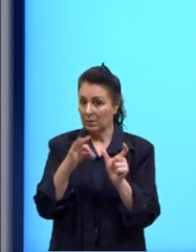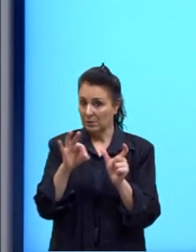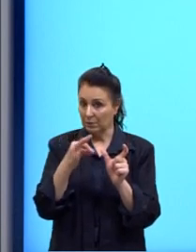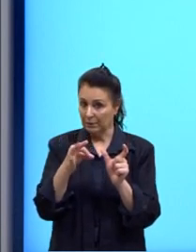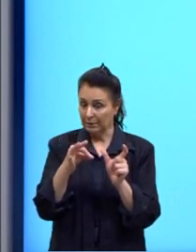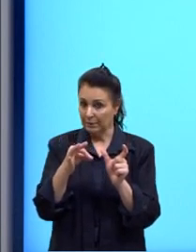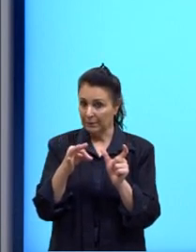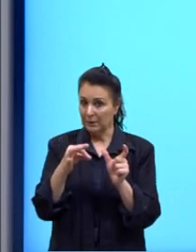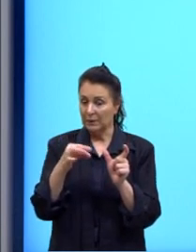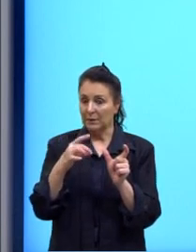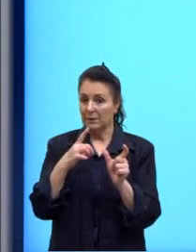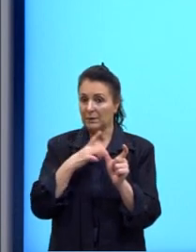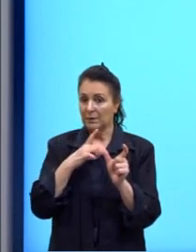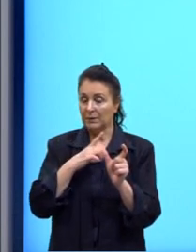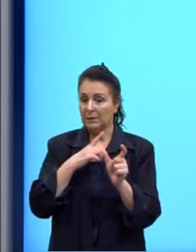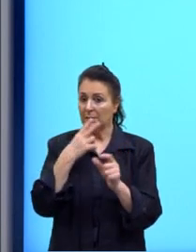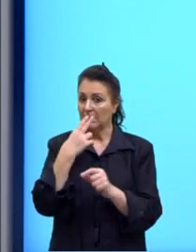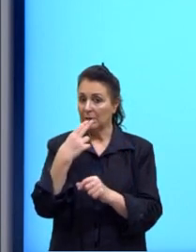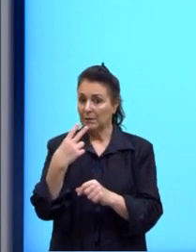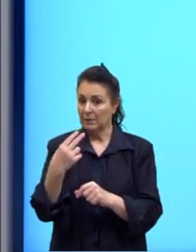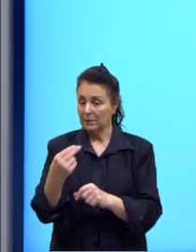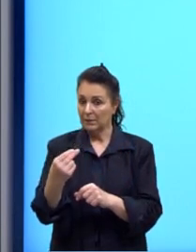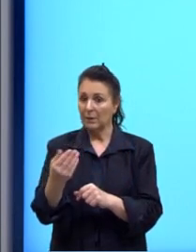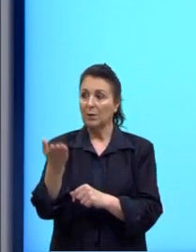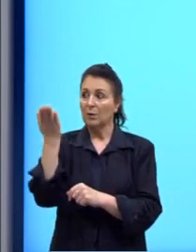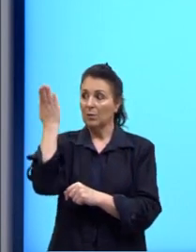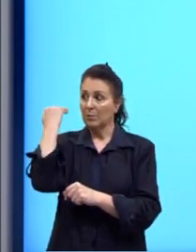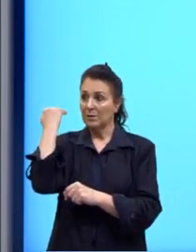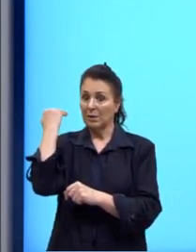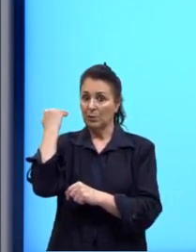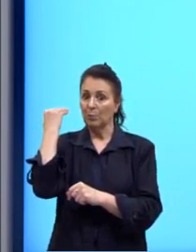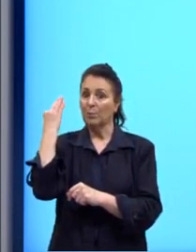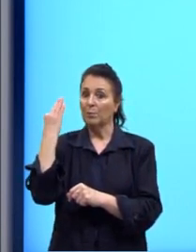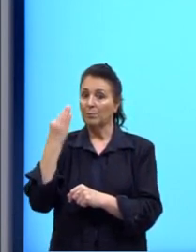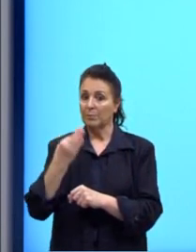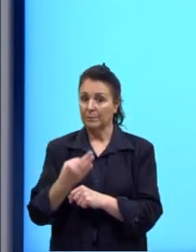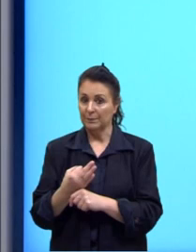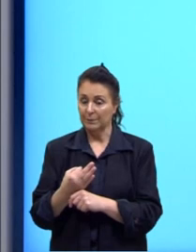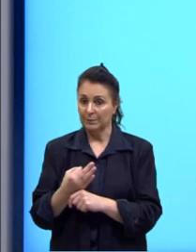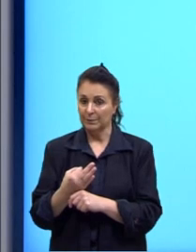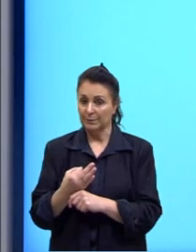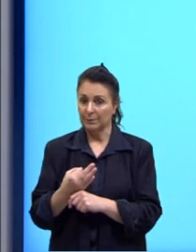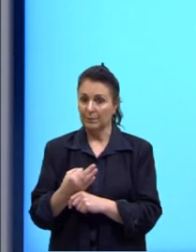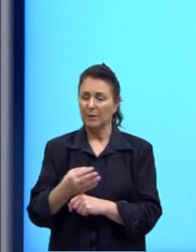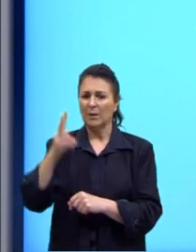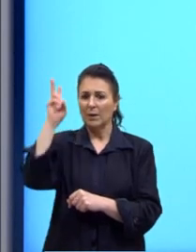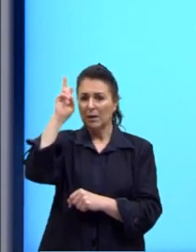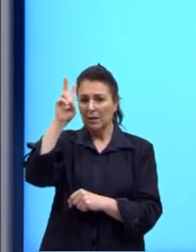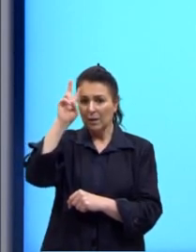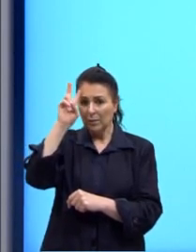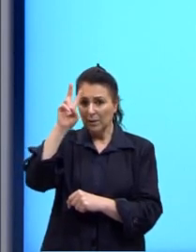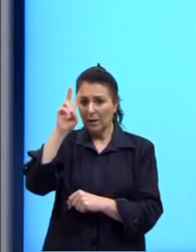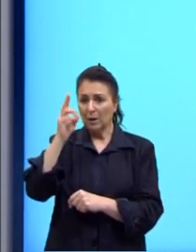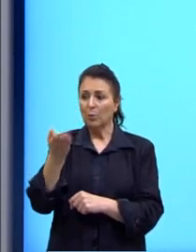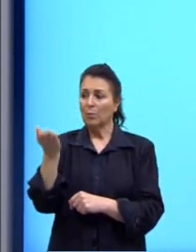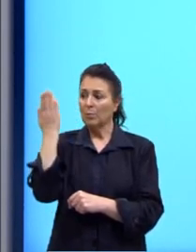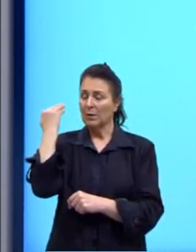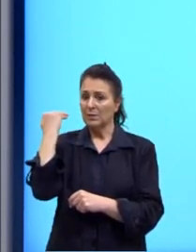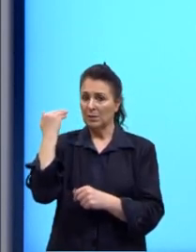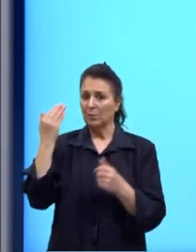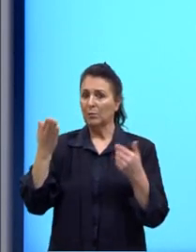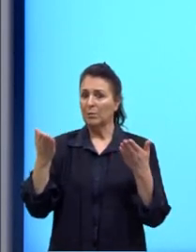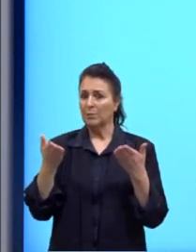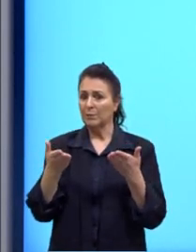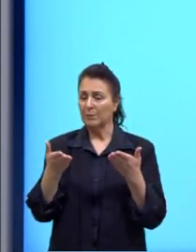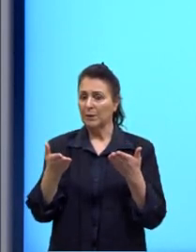Ela tem o had e mais o passado perfeito. Lembram do passado perfeito? Lembram